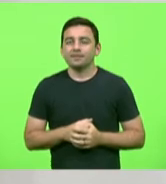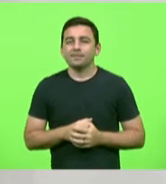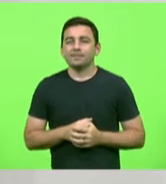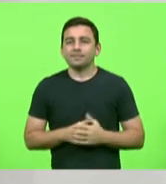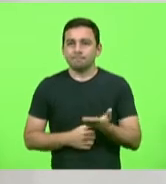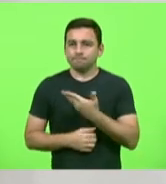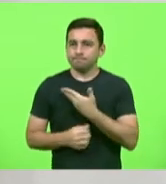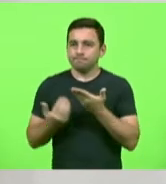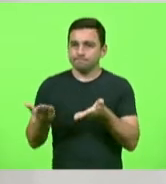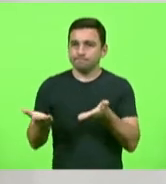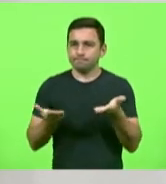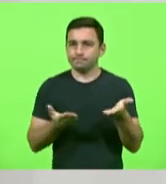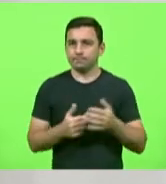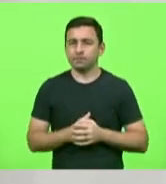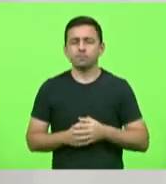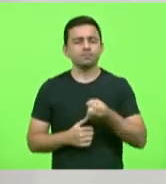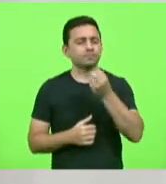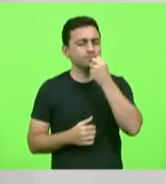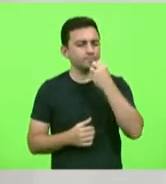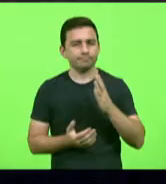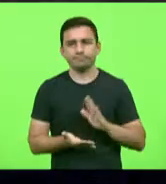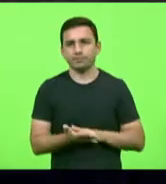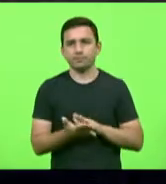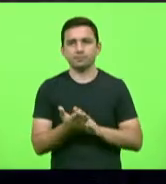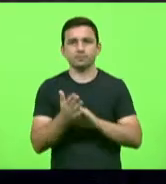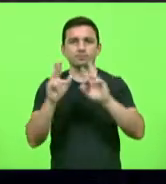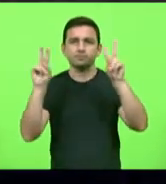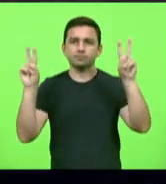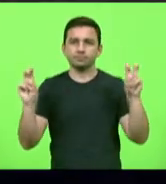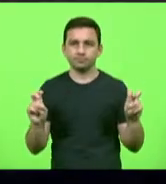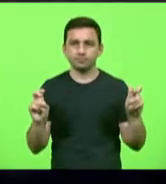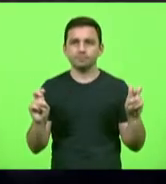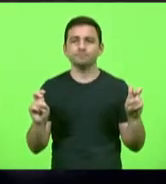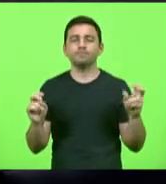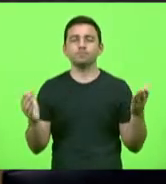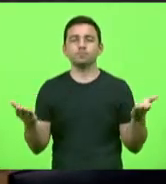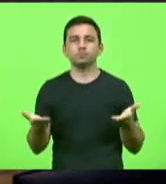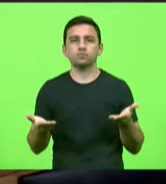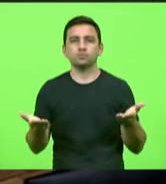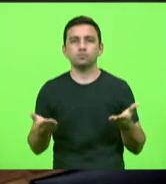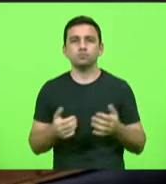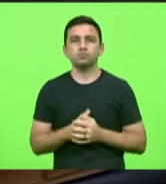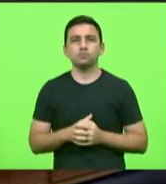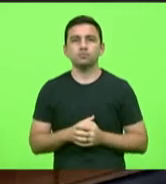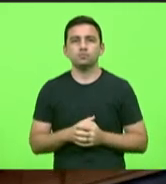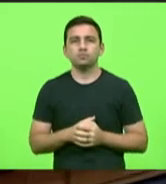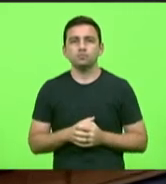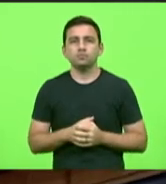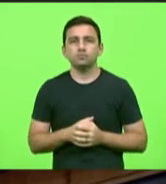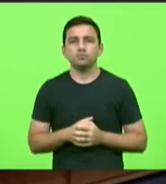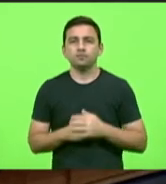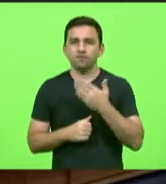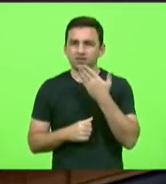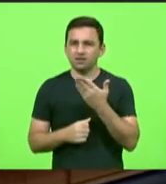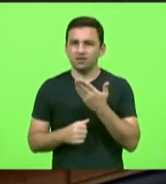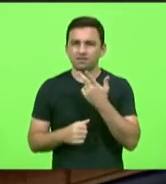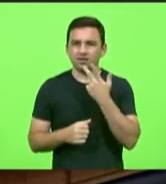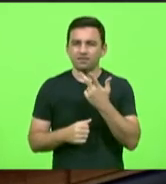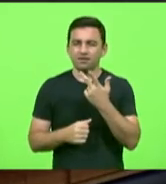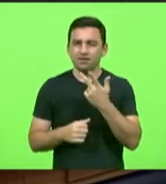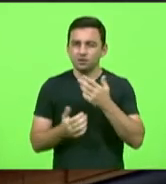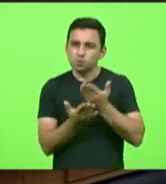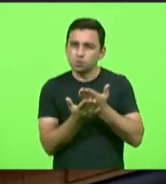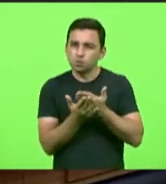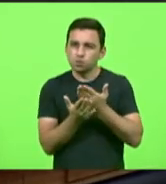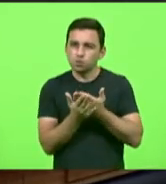deputado Marcos quero parabenizar o senhor trazer esse assunto na tribuna quando você estuda sobre criminologia